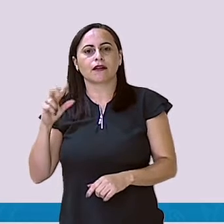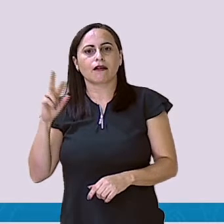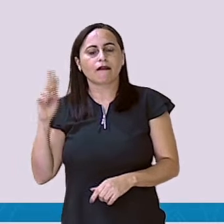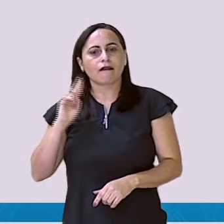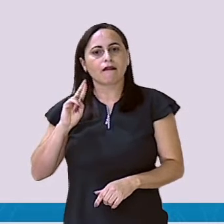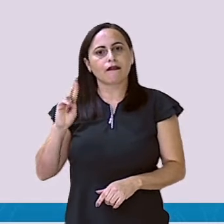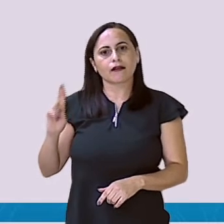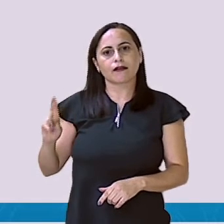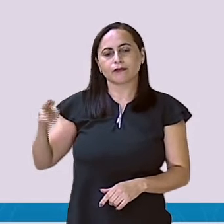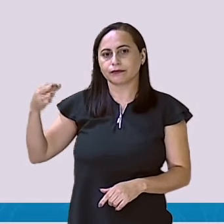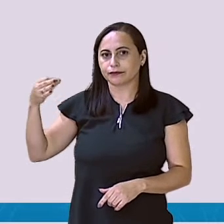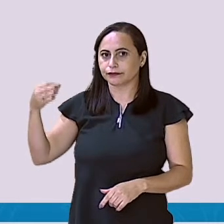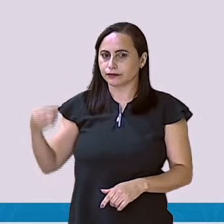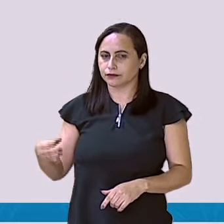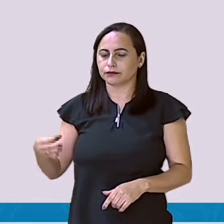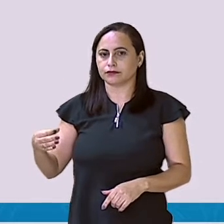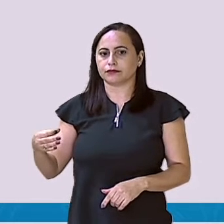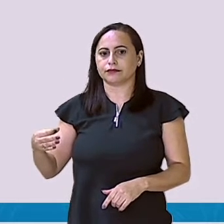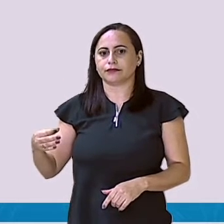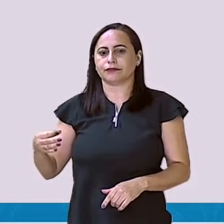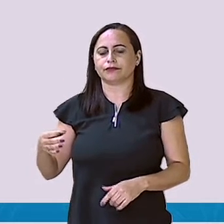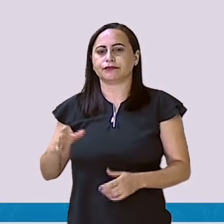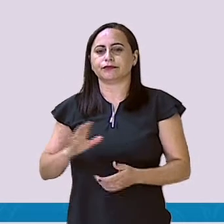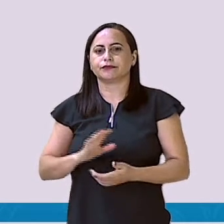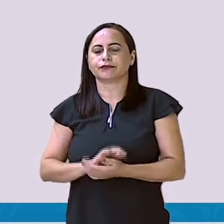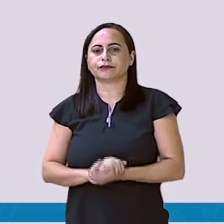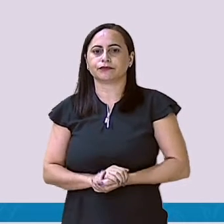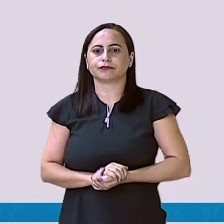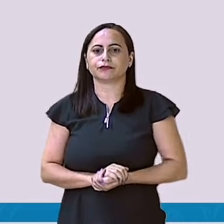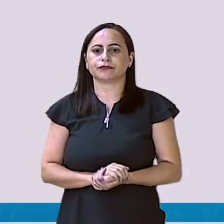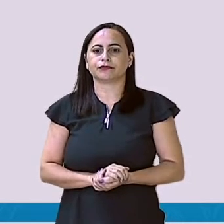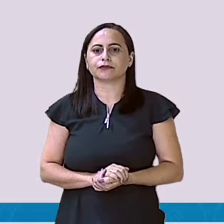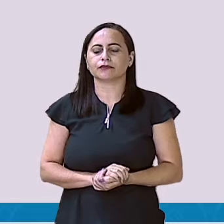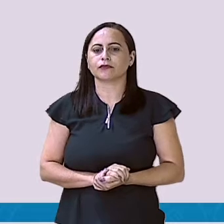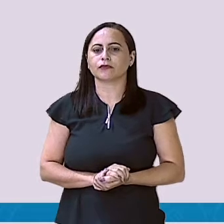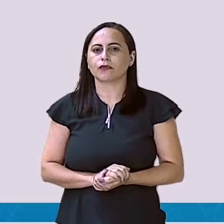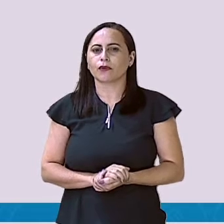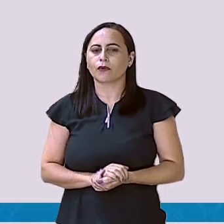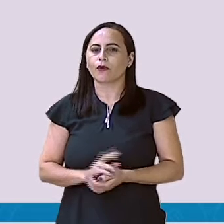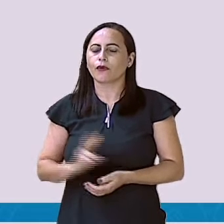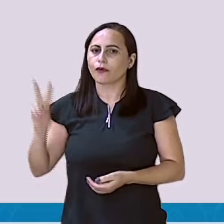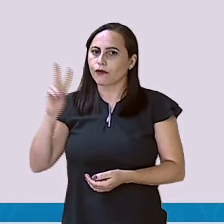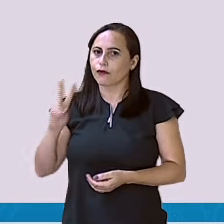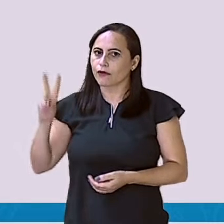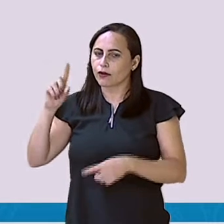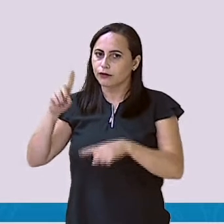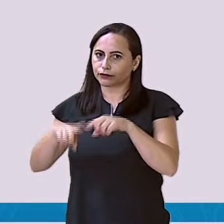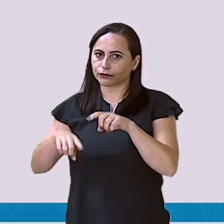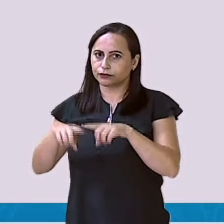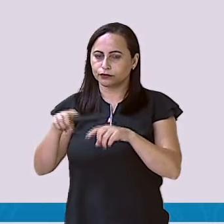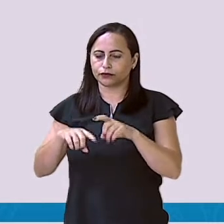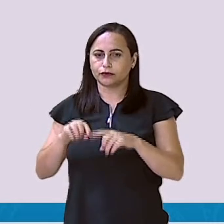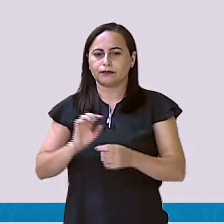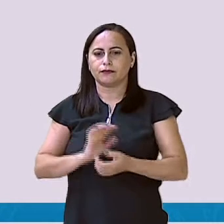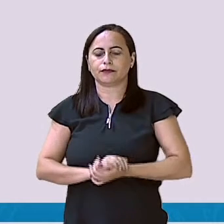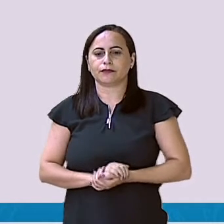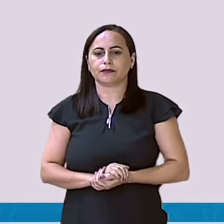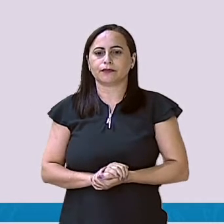resultado do total do valor que o cliente pagou. Daquilo que o cliente entregou em nota.